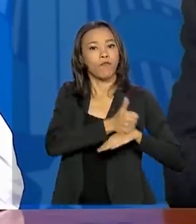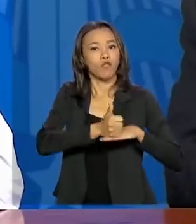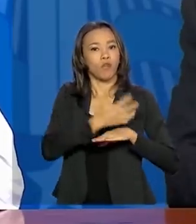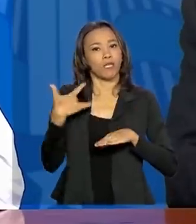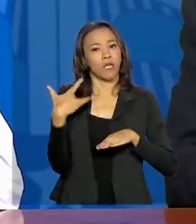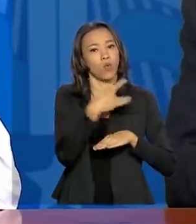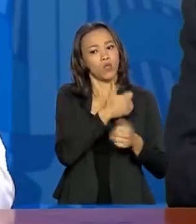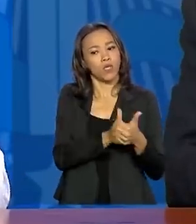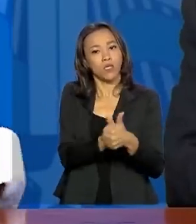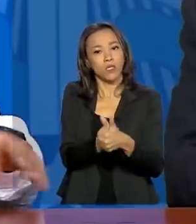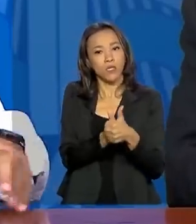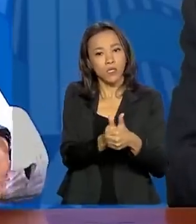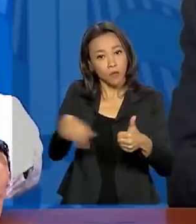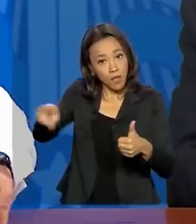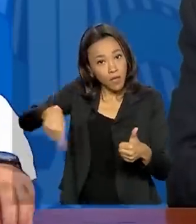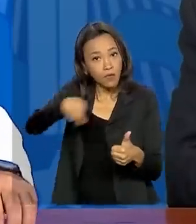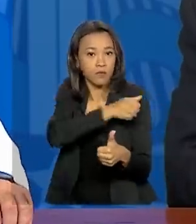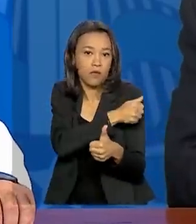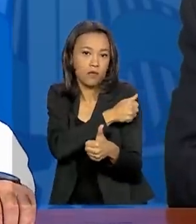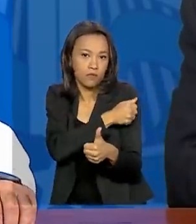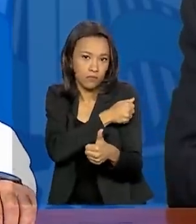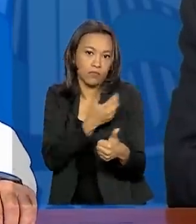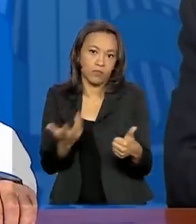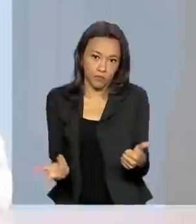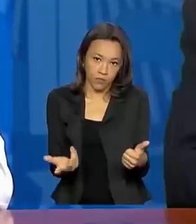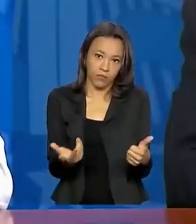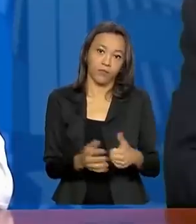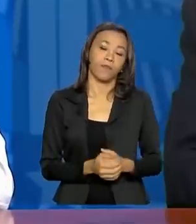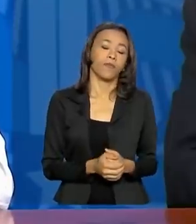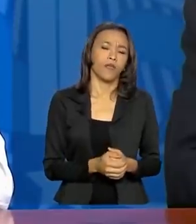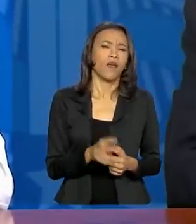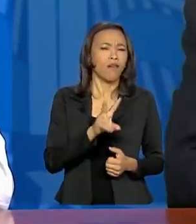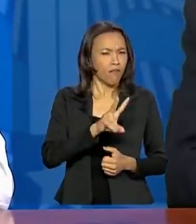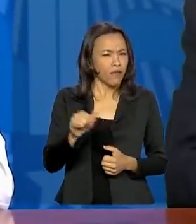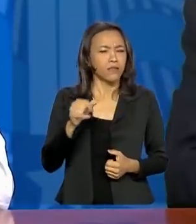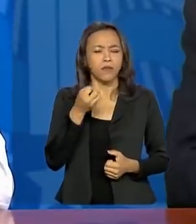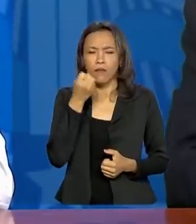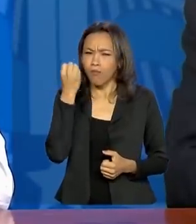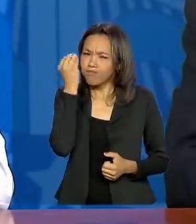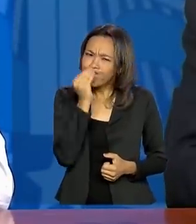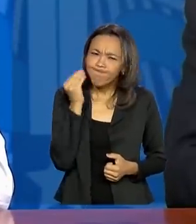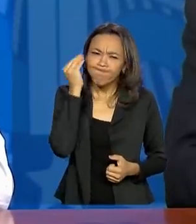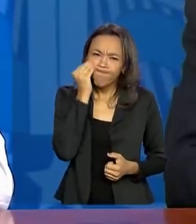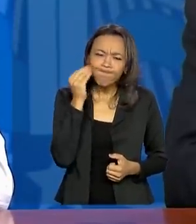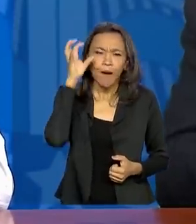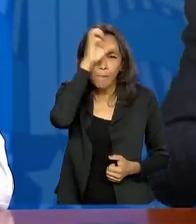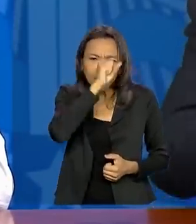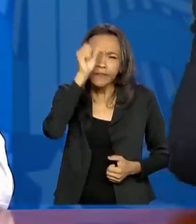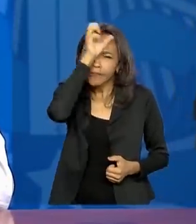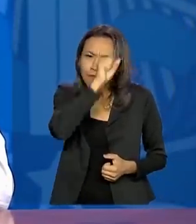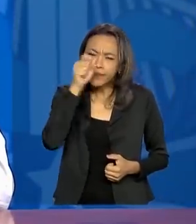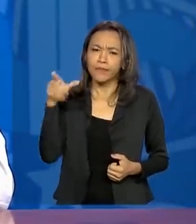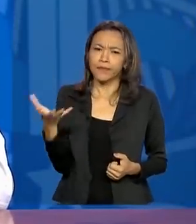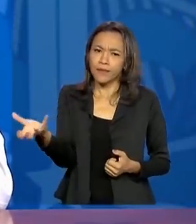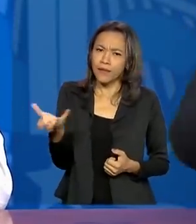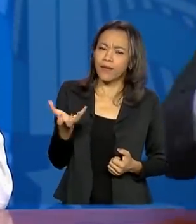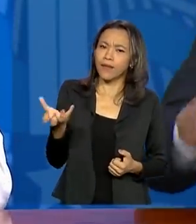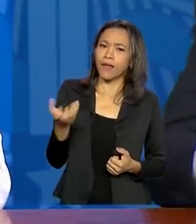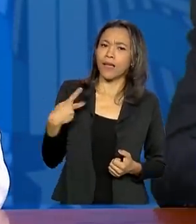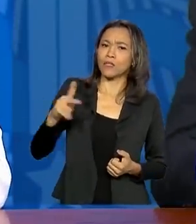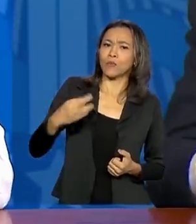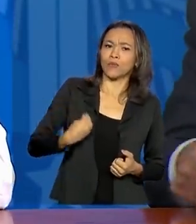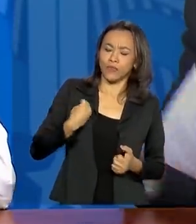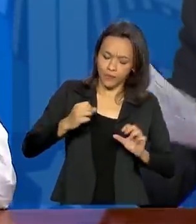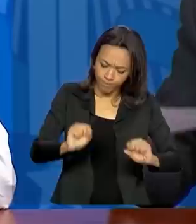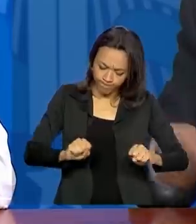habilitado, como é o acadêmico bolsista. Vai ser um grande aprendizado para aqueles que querem dedicar a sua